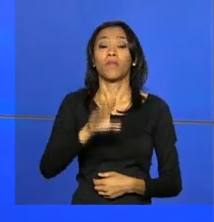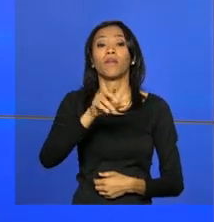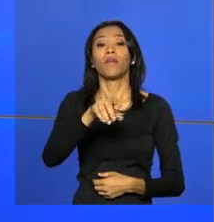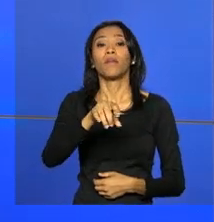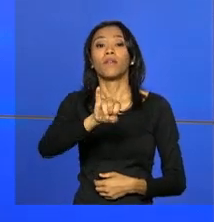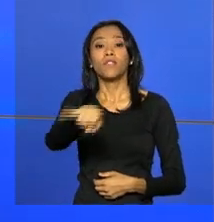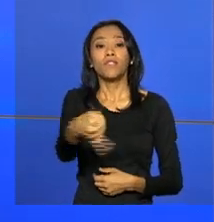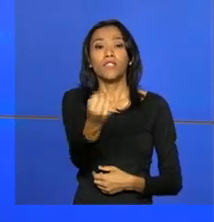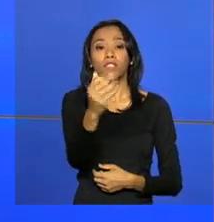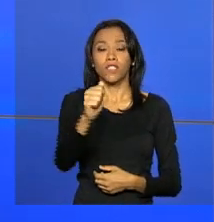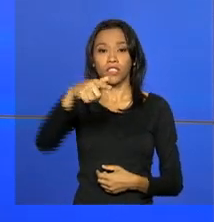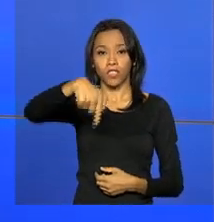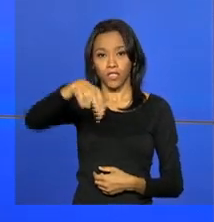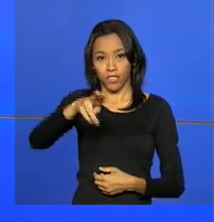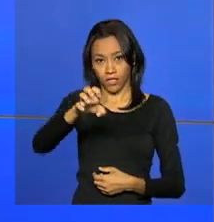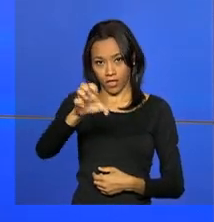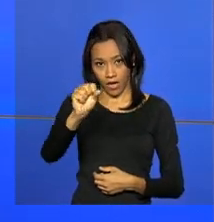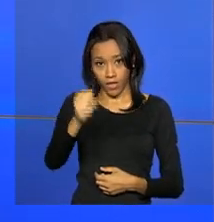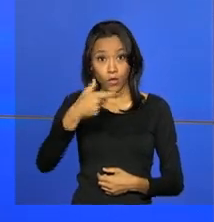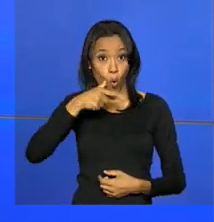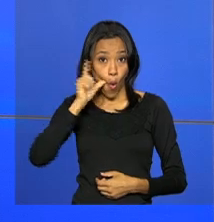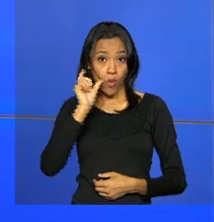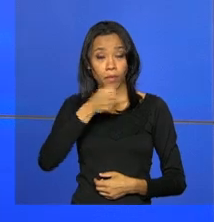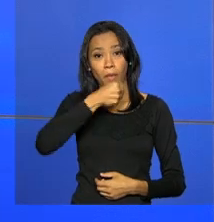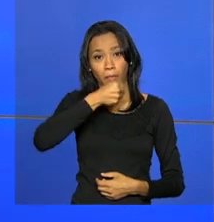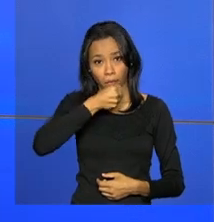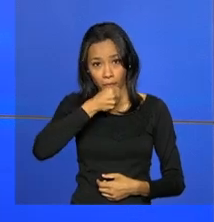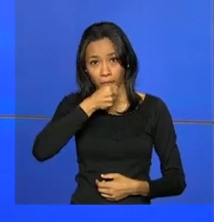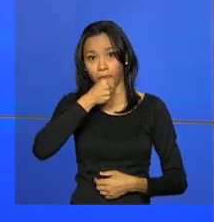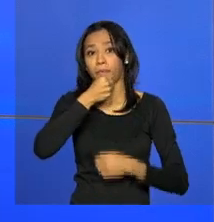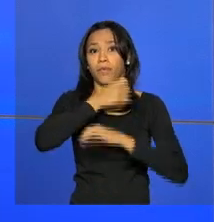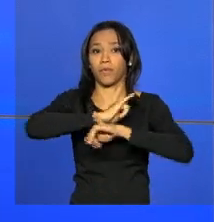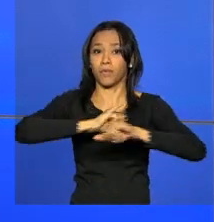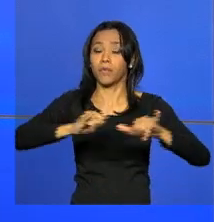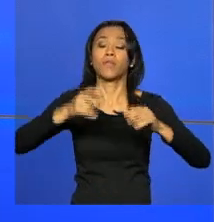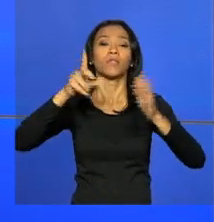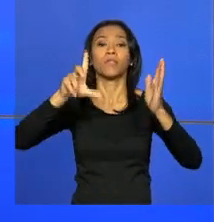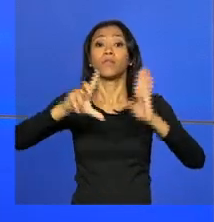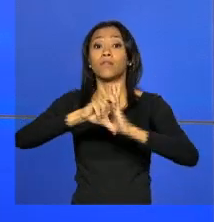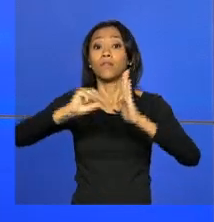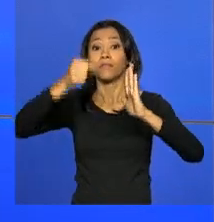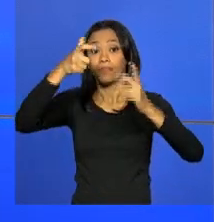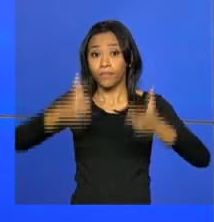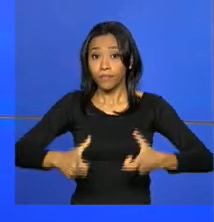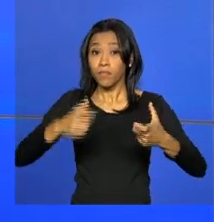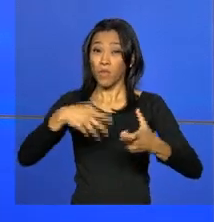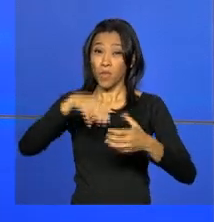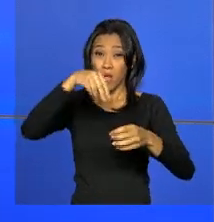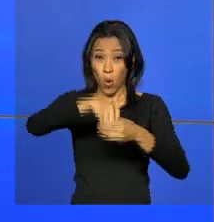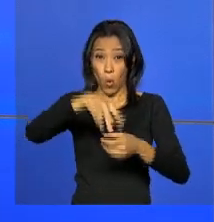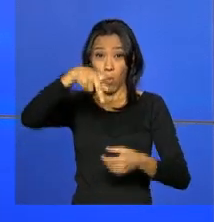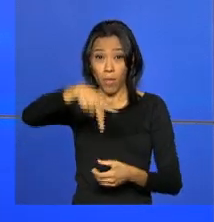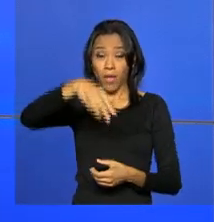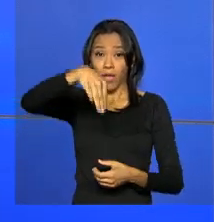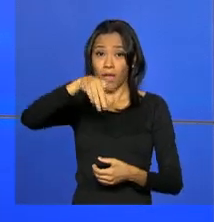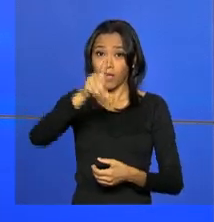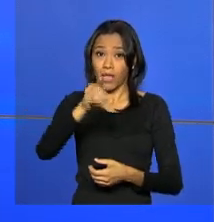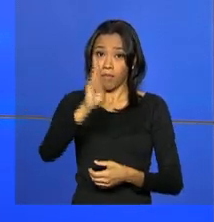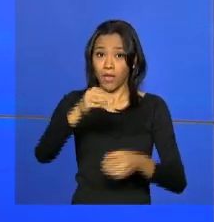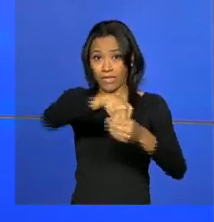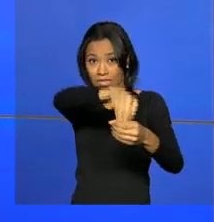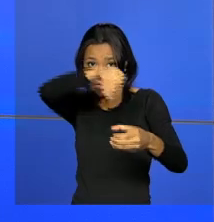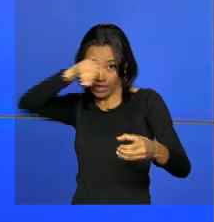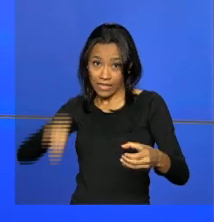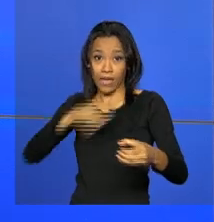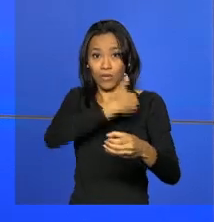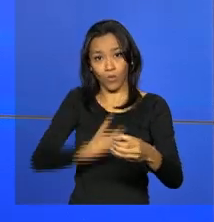conversou com jornalistas ontem no Palácio do Planalto. Ele disse que a decisão do PMDB de sair do governo abre espaço para